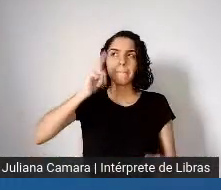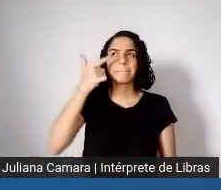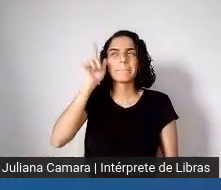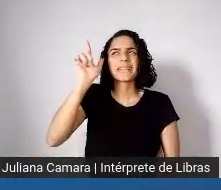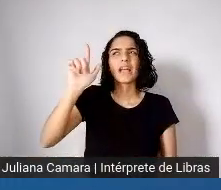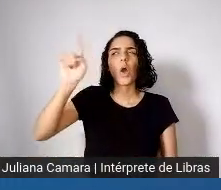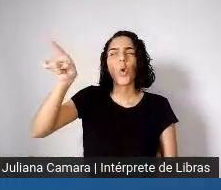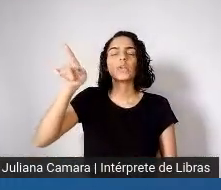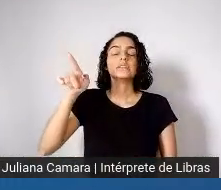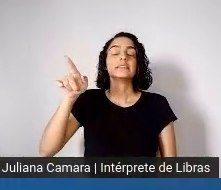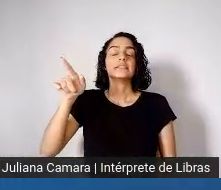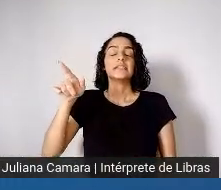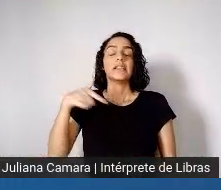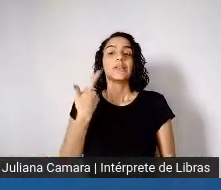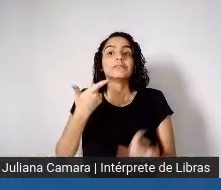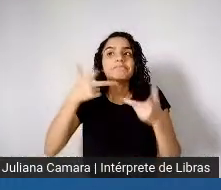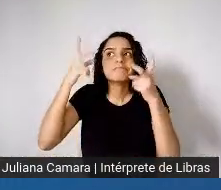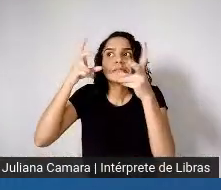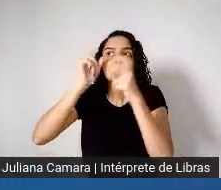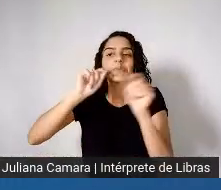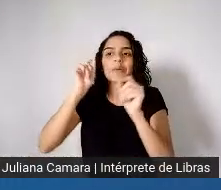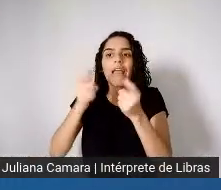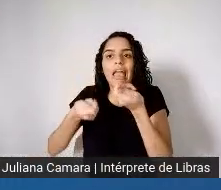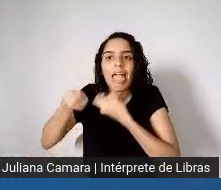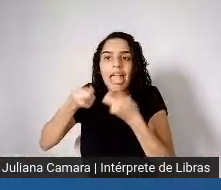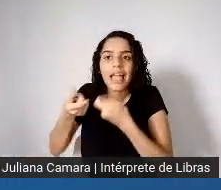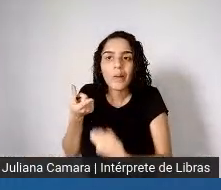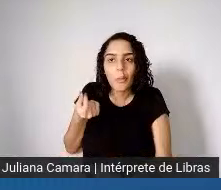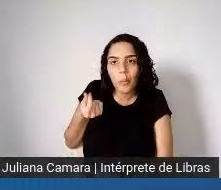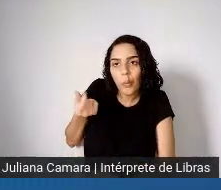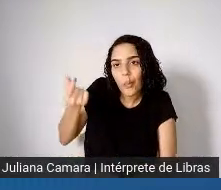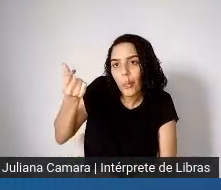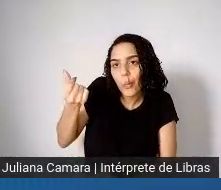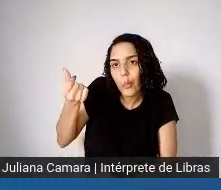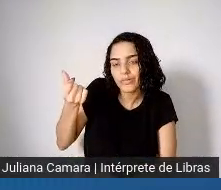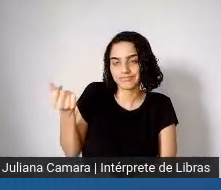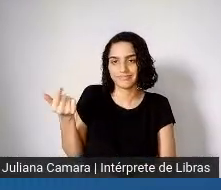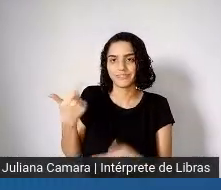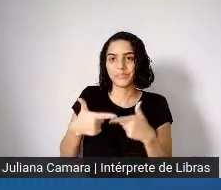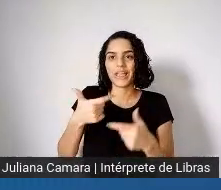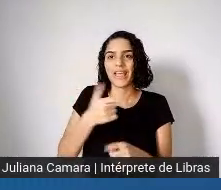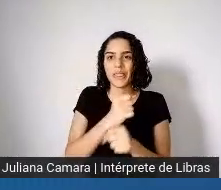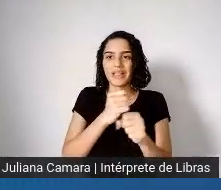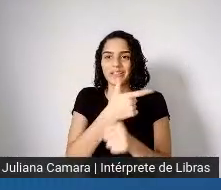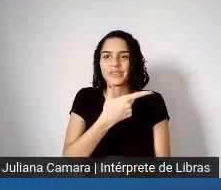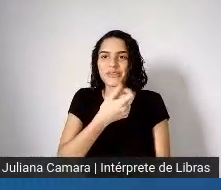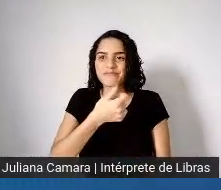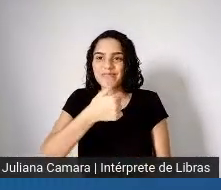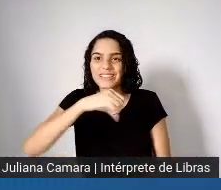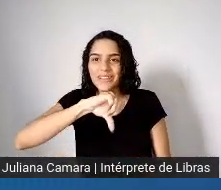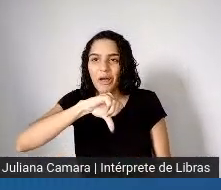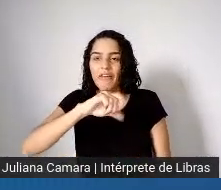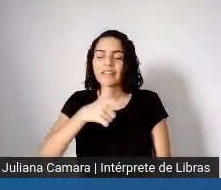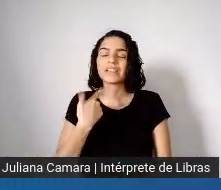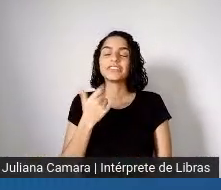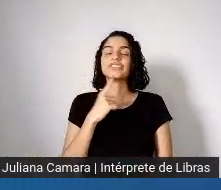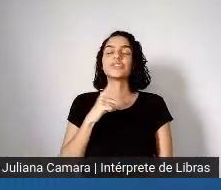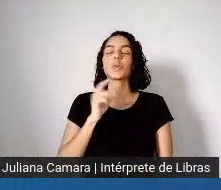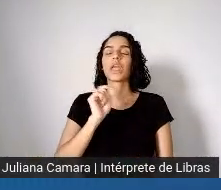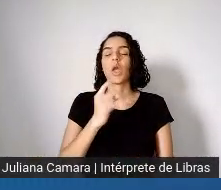por exemplo, na questão da renda, em 2019, 1% da parcela mais rica da população